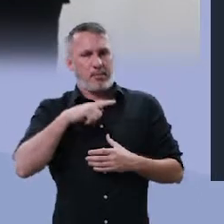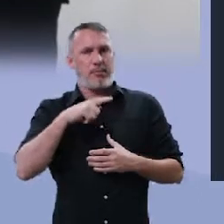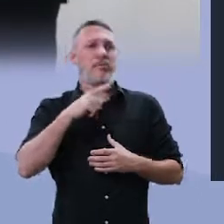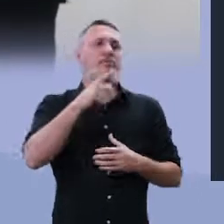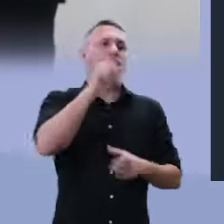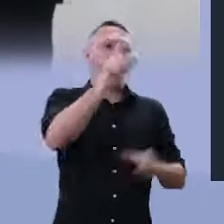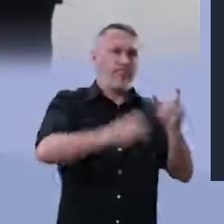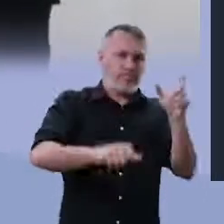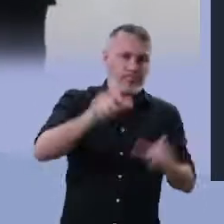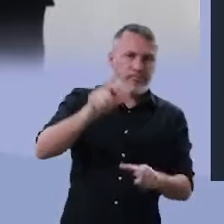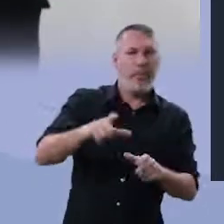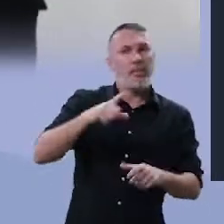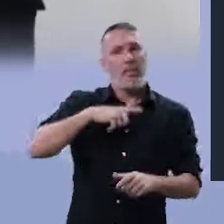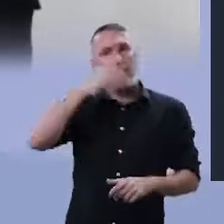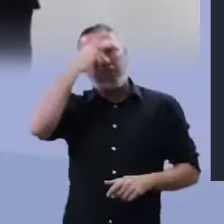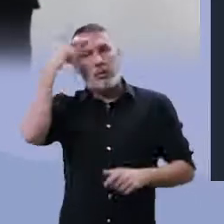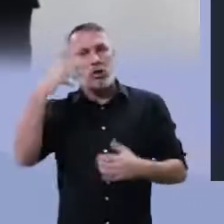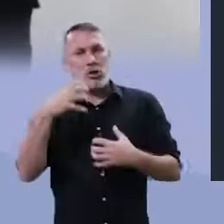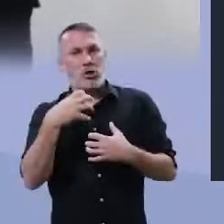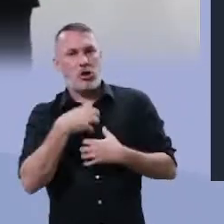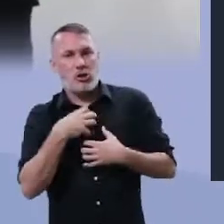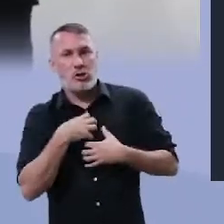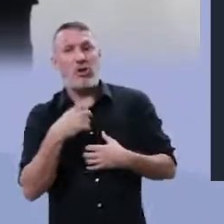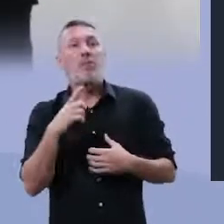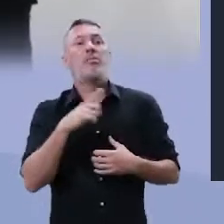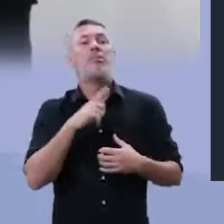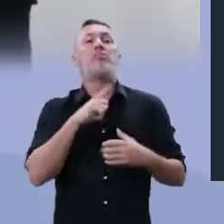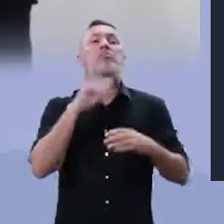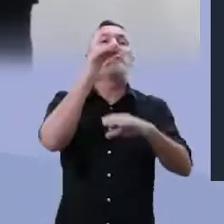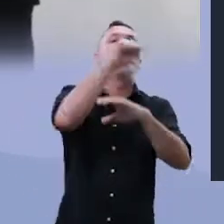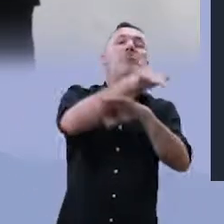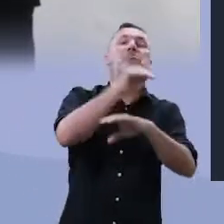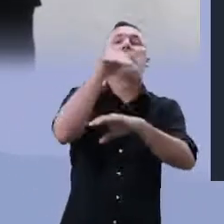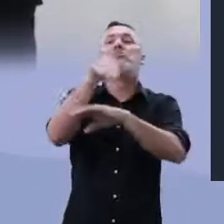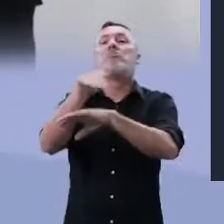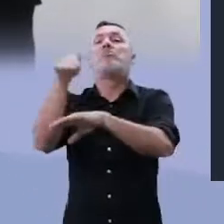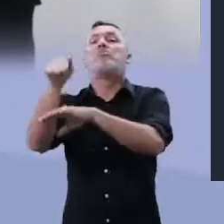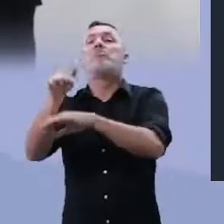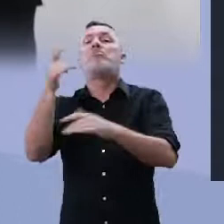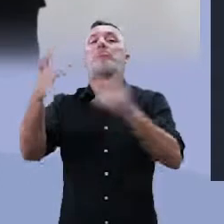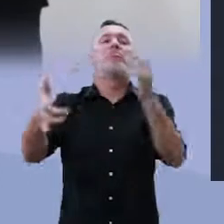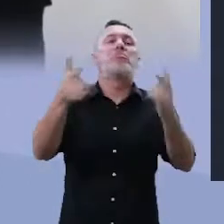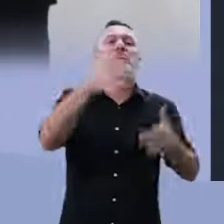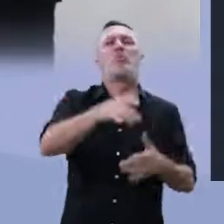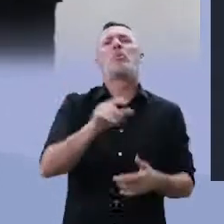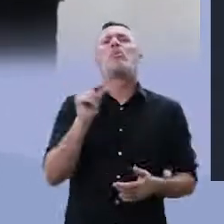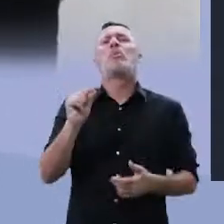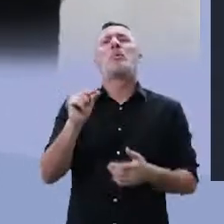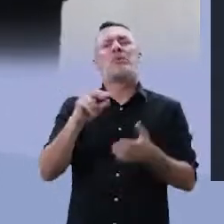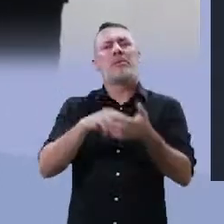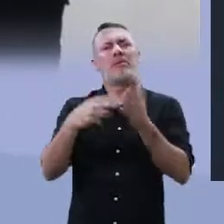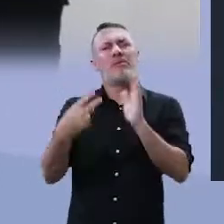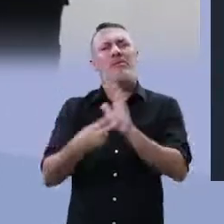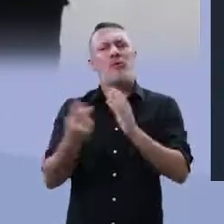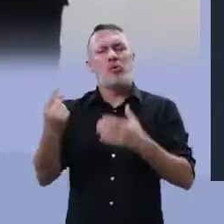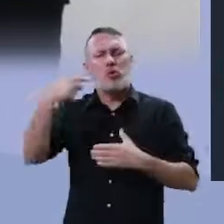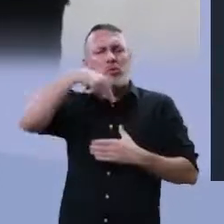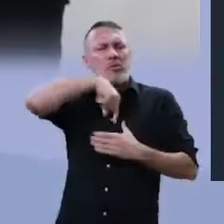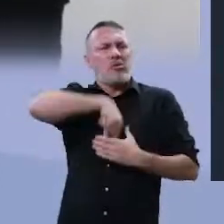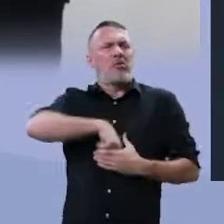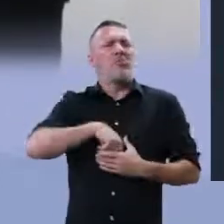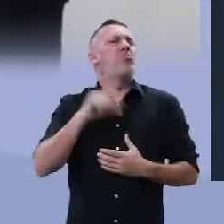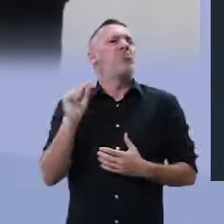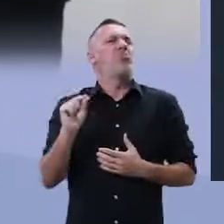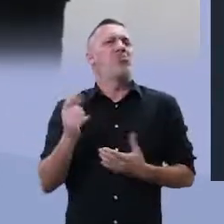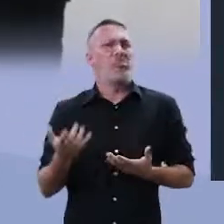há um sujeito, há uma pessoa para senti-la, há um ser para determiná-la. O que seria esse aspecto